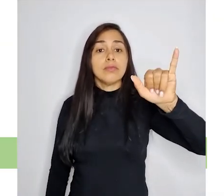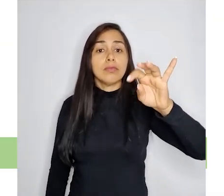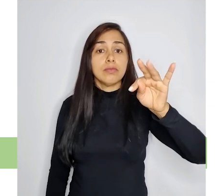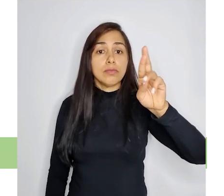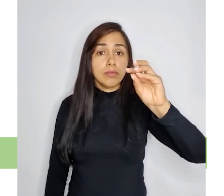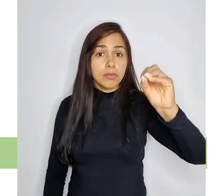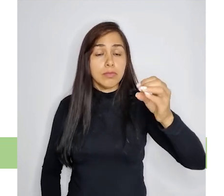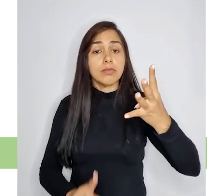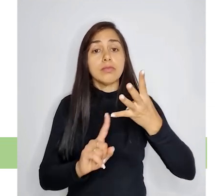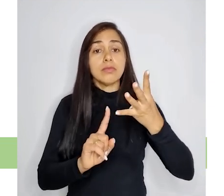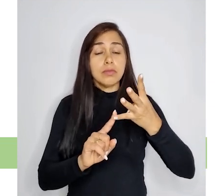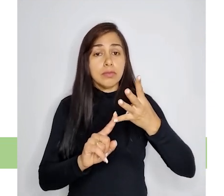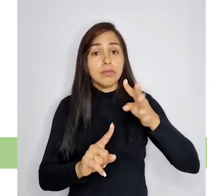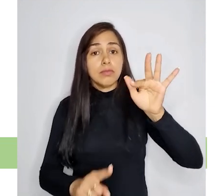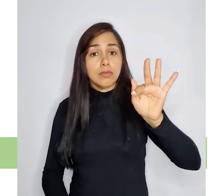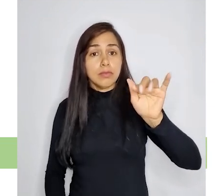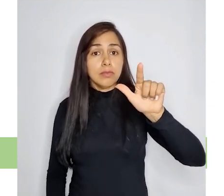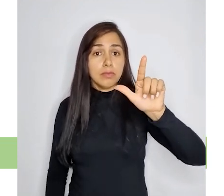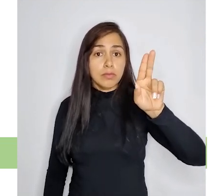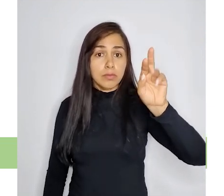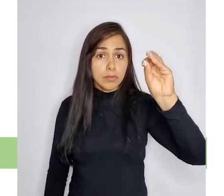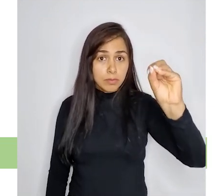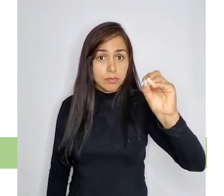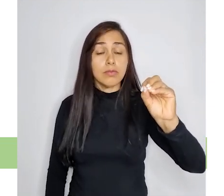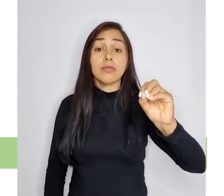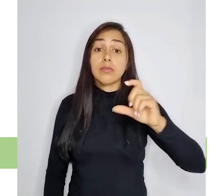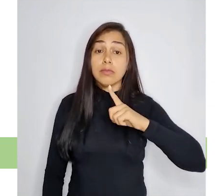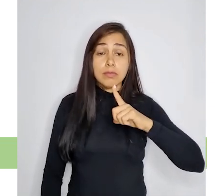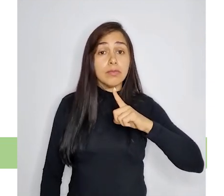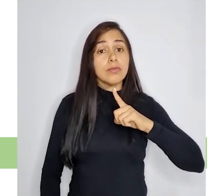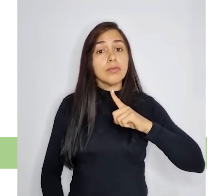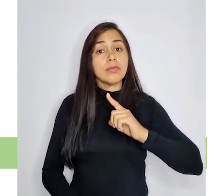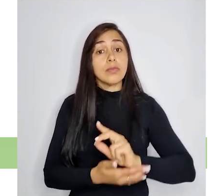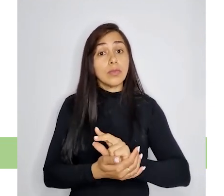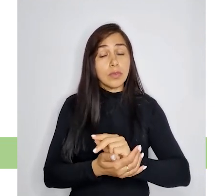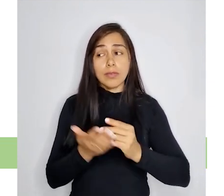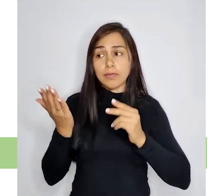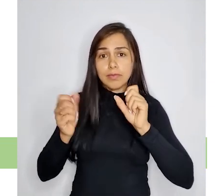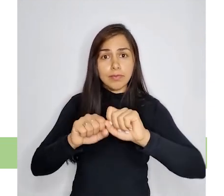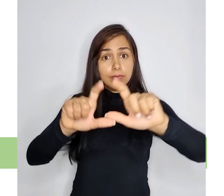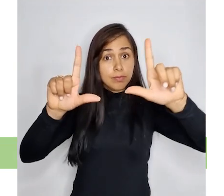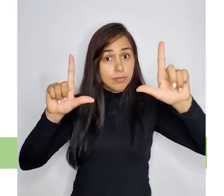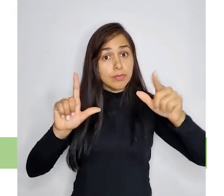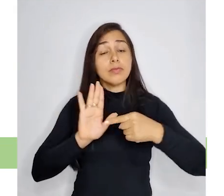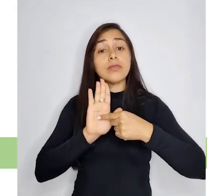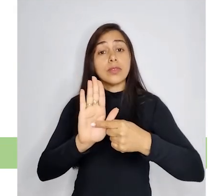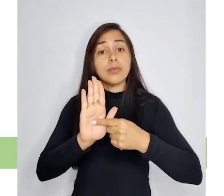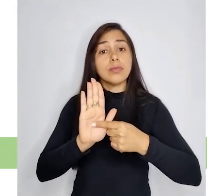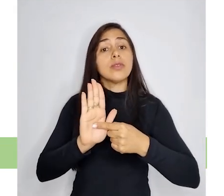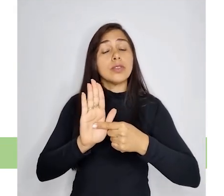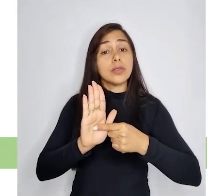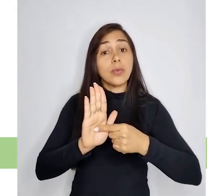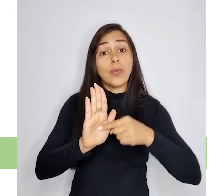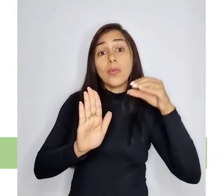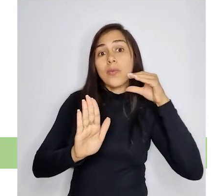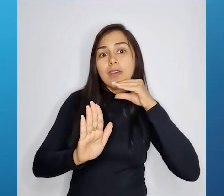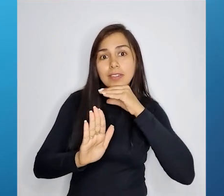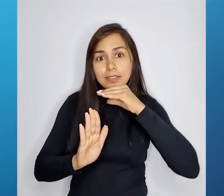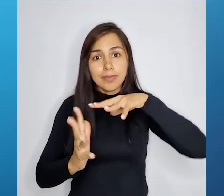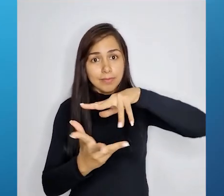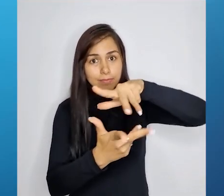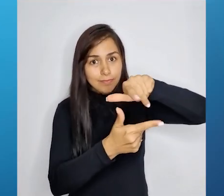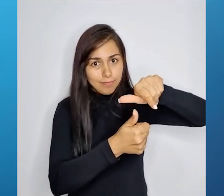muitos gases poluentes que permitem com que haja esse aprisionamento em excesso na atmosfera do calor que vem para a Terra.